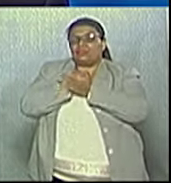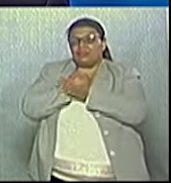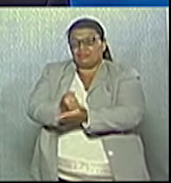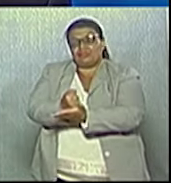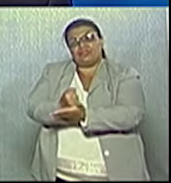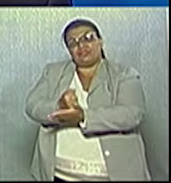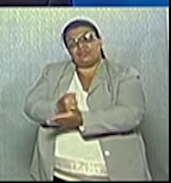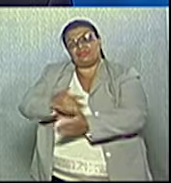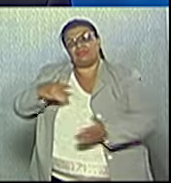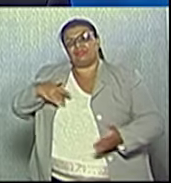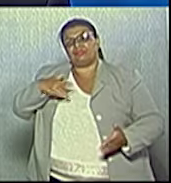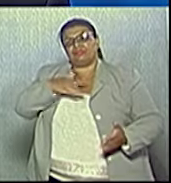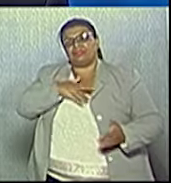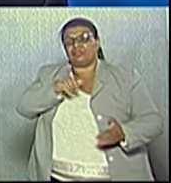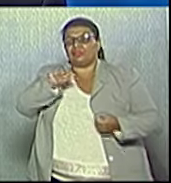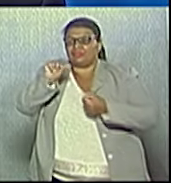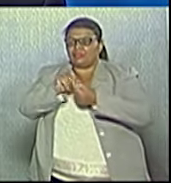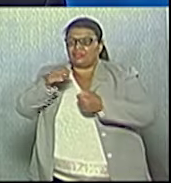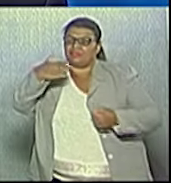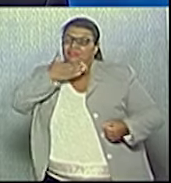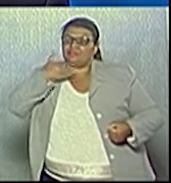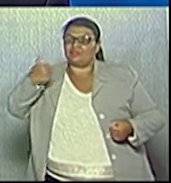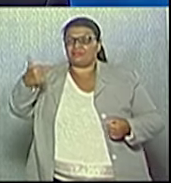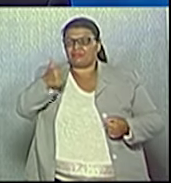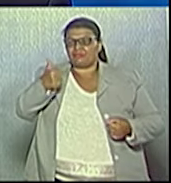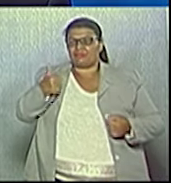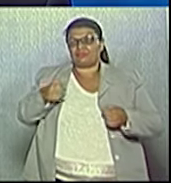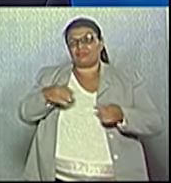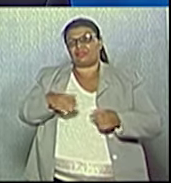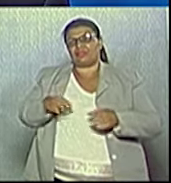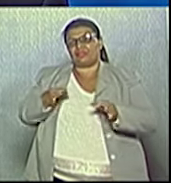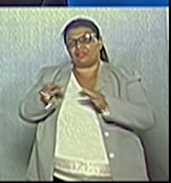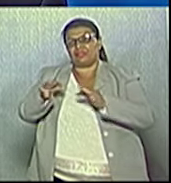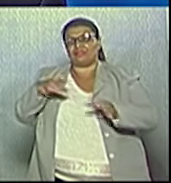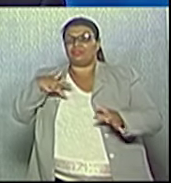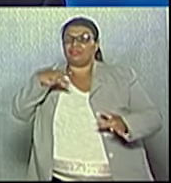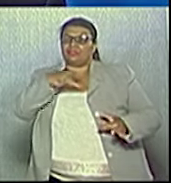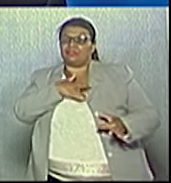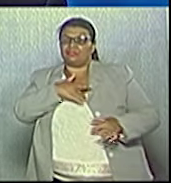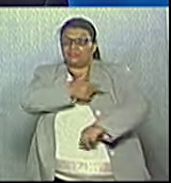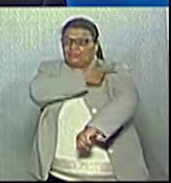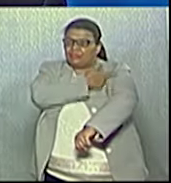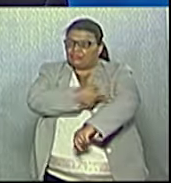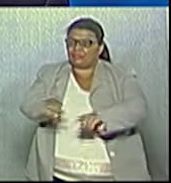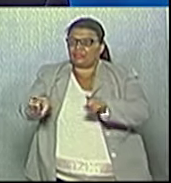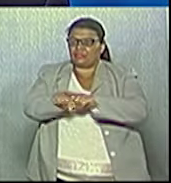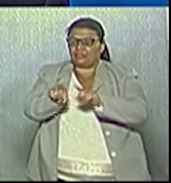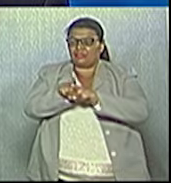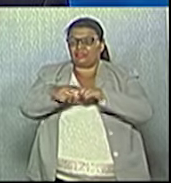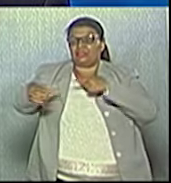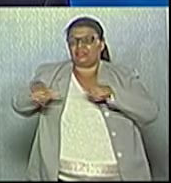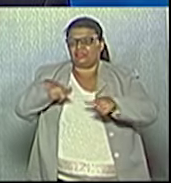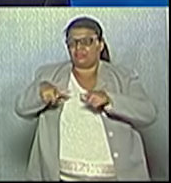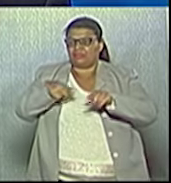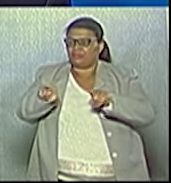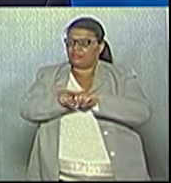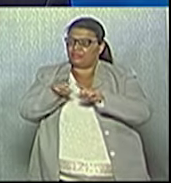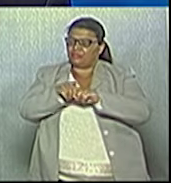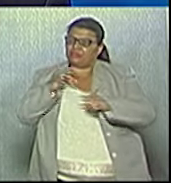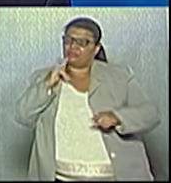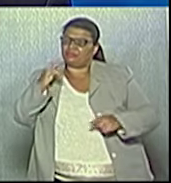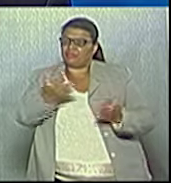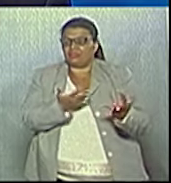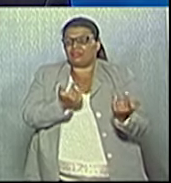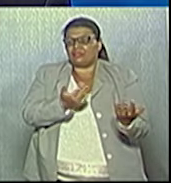vou fazer uma saúde de melhor qualidade. Eu vou continuar os investimentos na educação. Eu vou trazer mais empregos para os